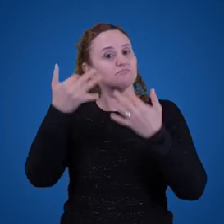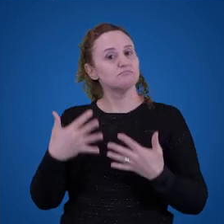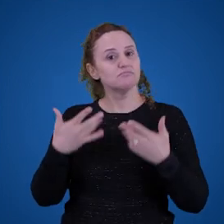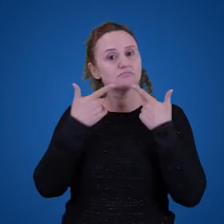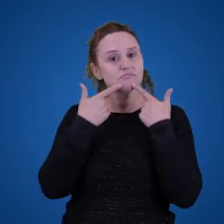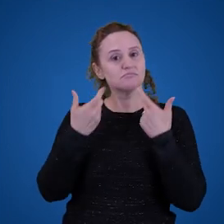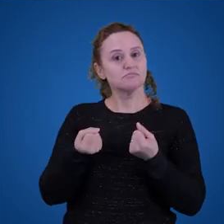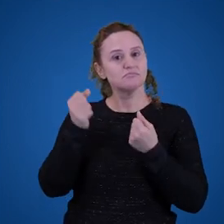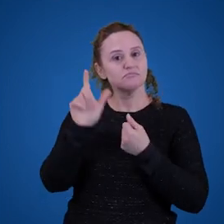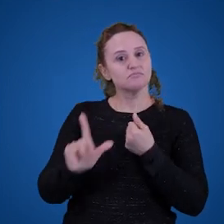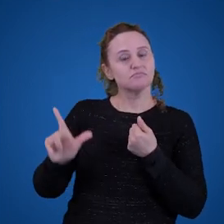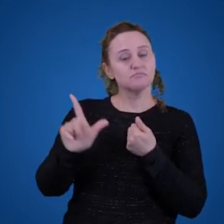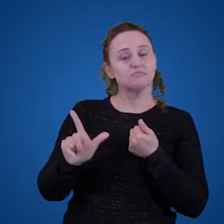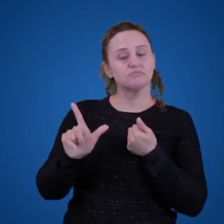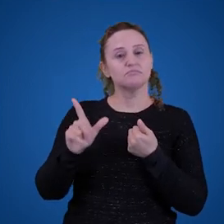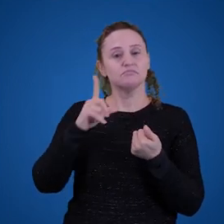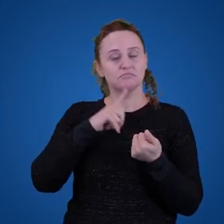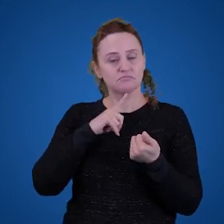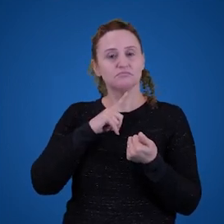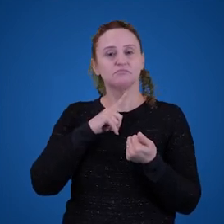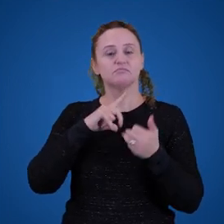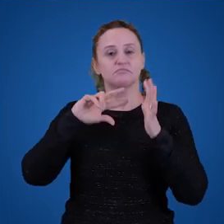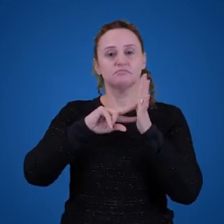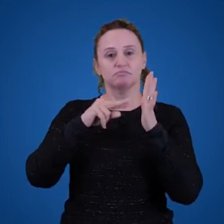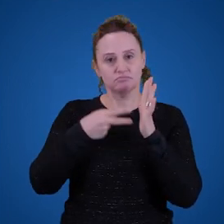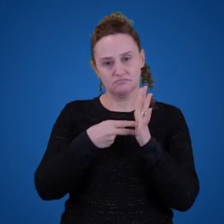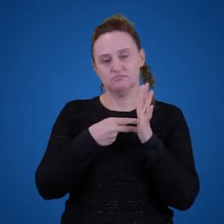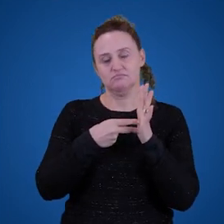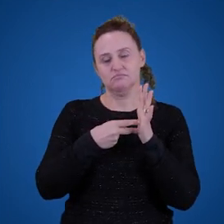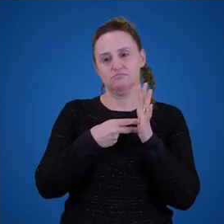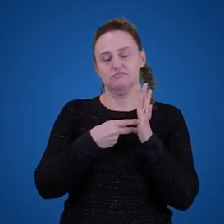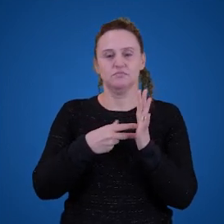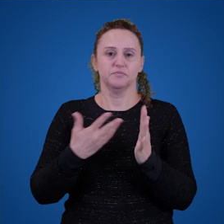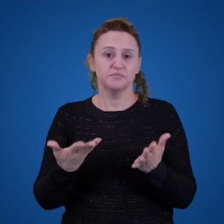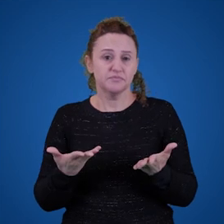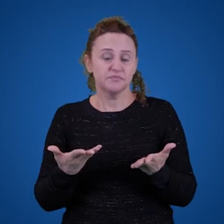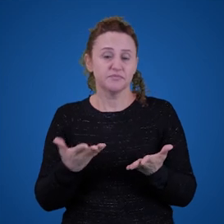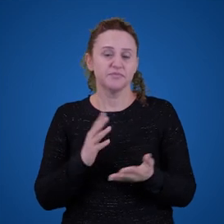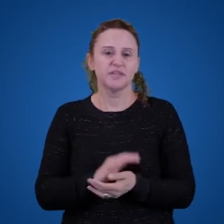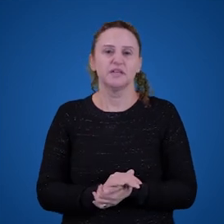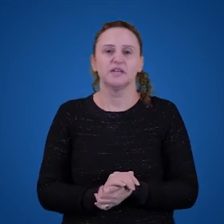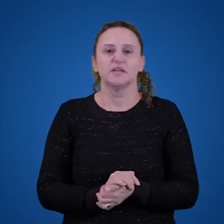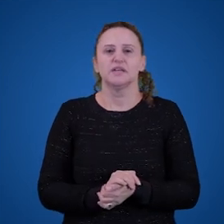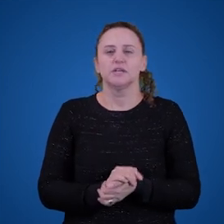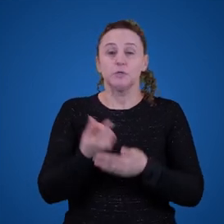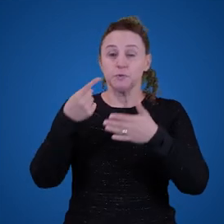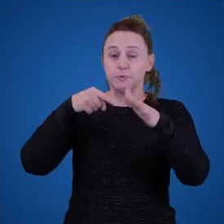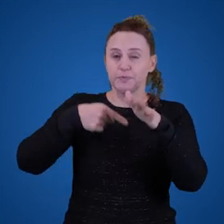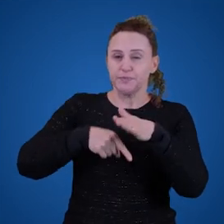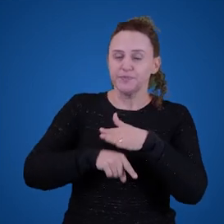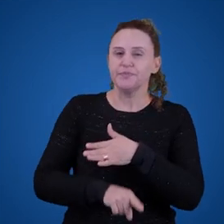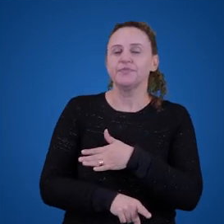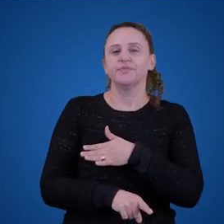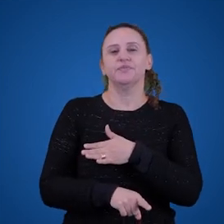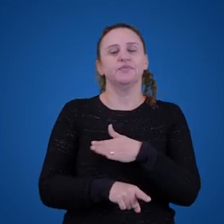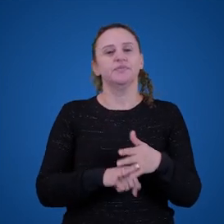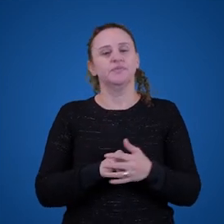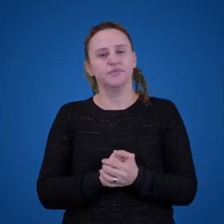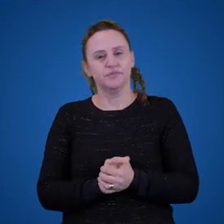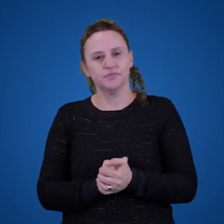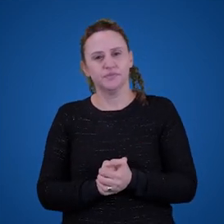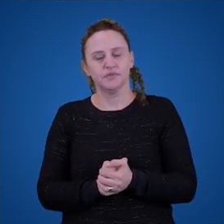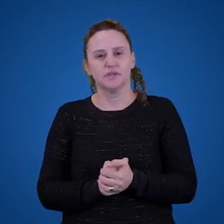significado que tem. Então, a gente tem o intencionalismo que é a tese segundo a qual o significado de uma obra literária é dada